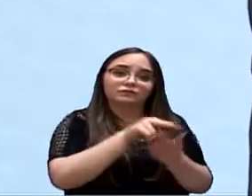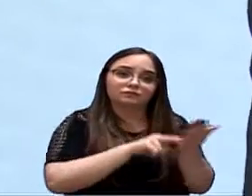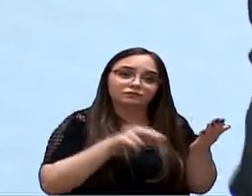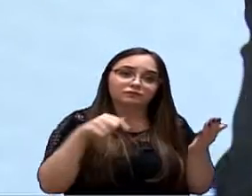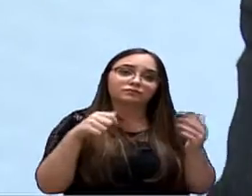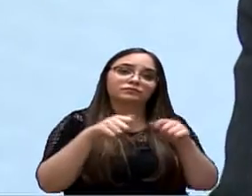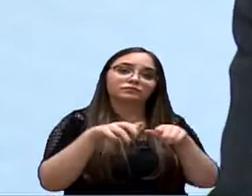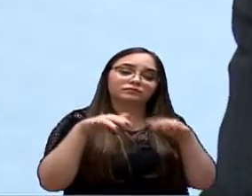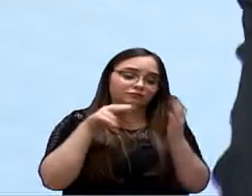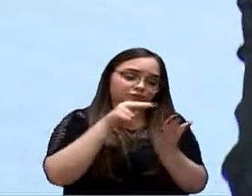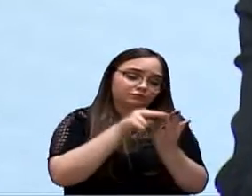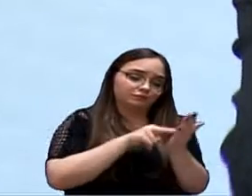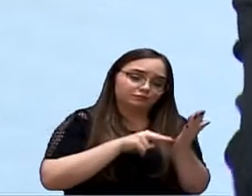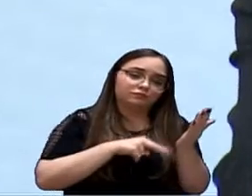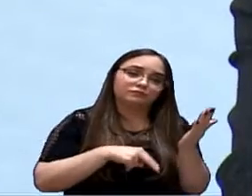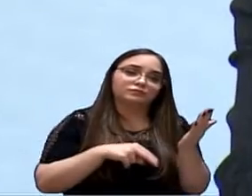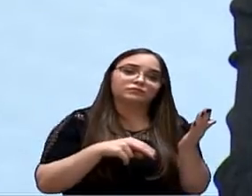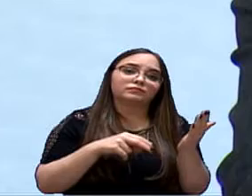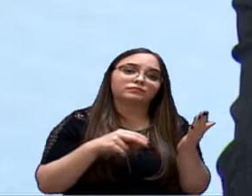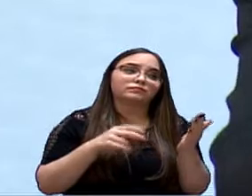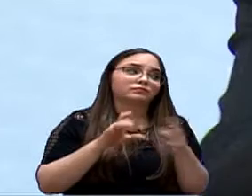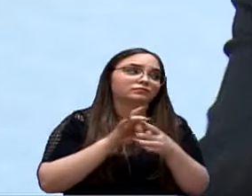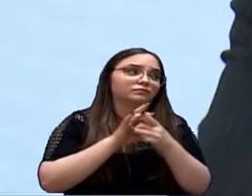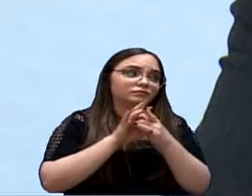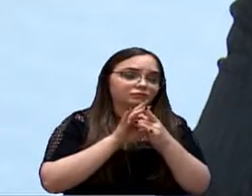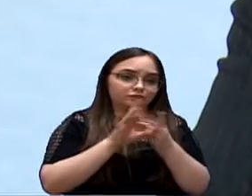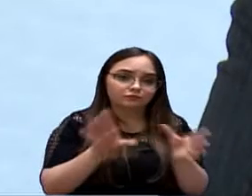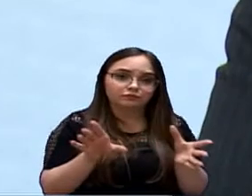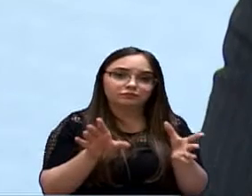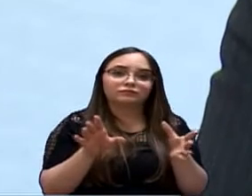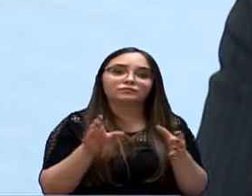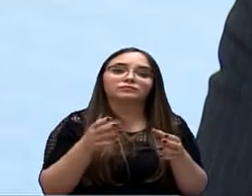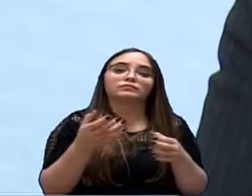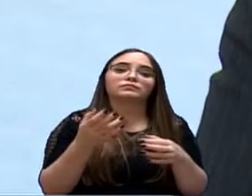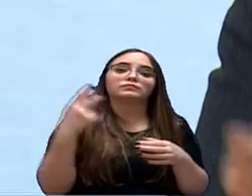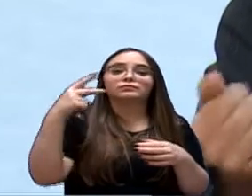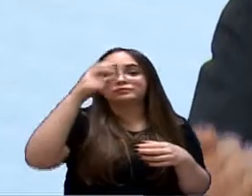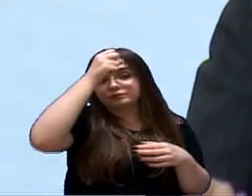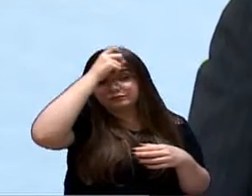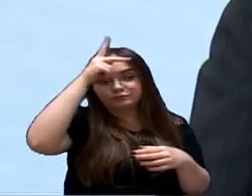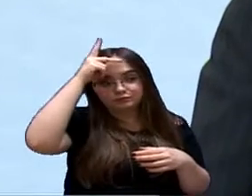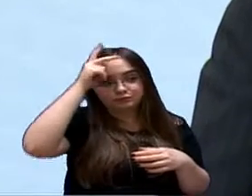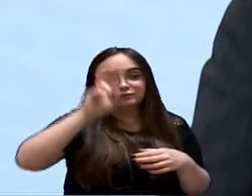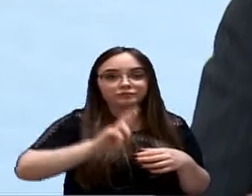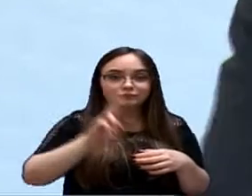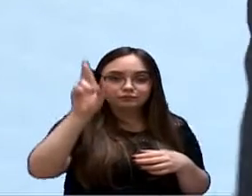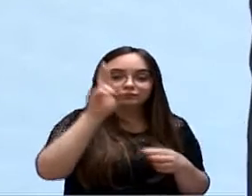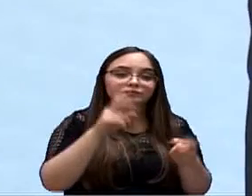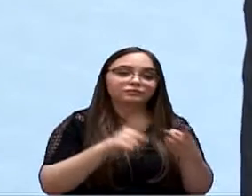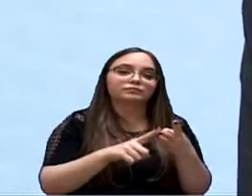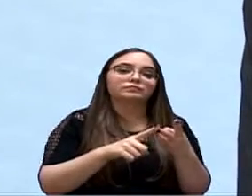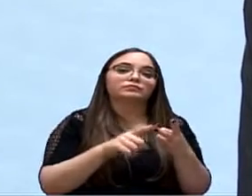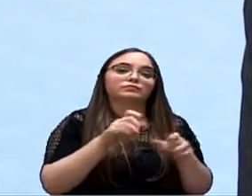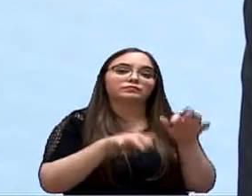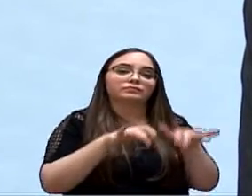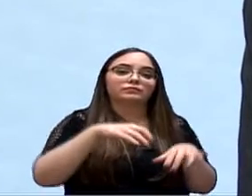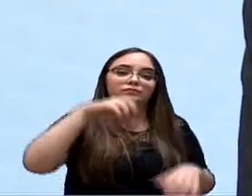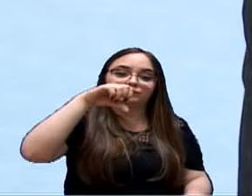plenário, que aqui coloca disponibilizar em sítio oficial da Prefeitura, ele está na página